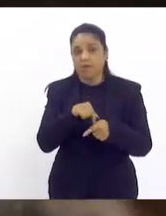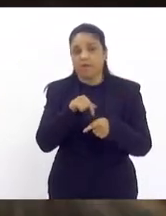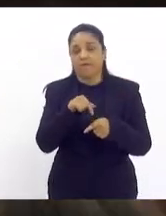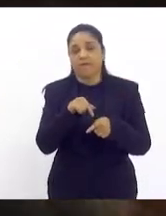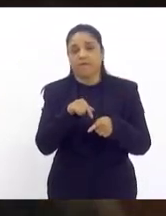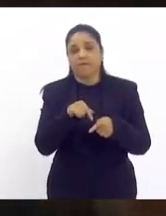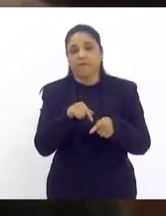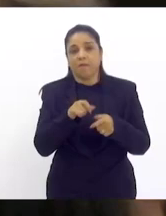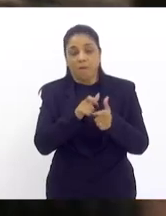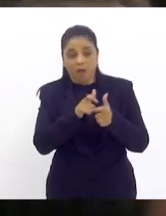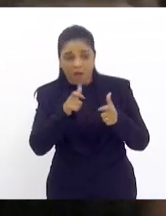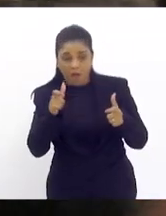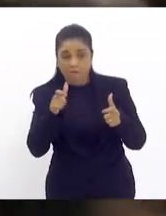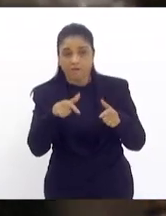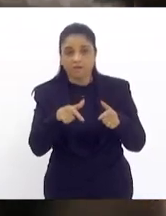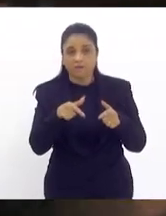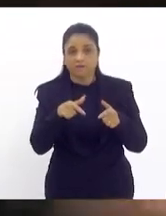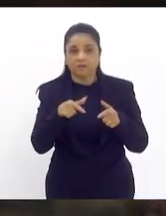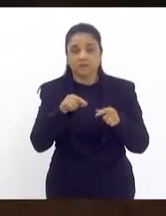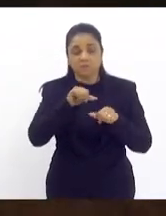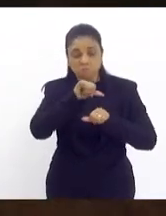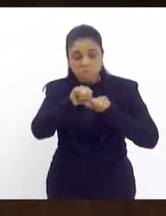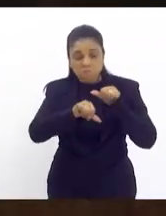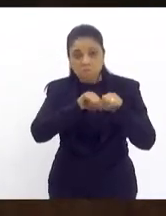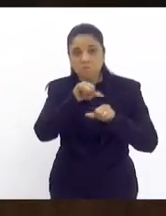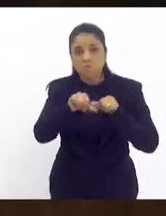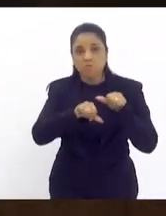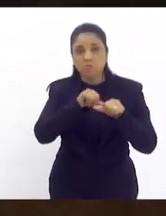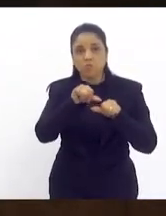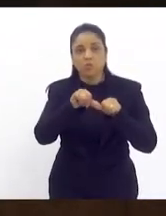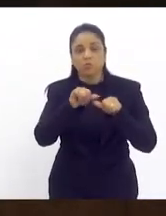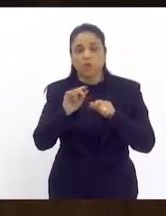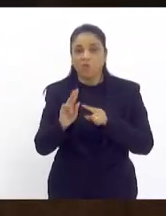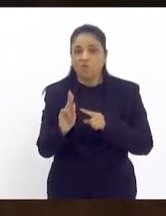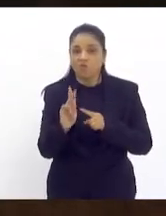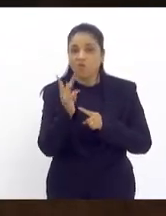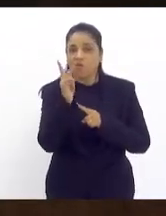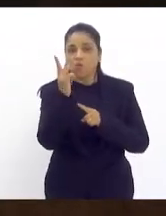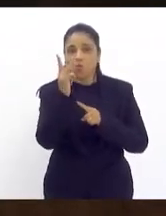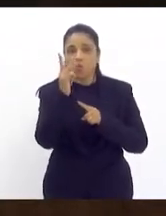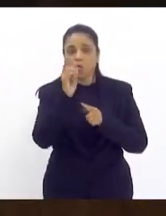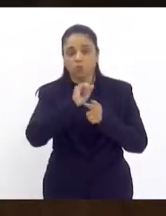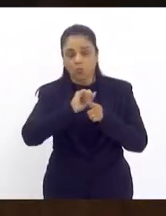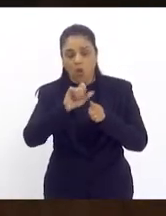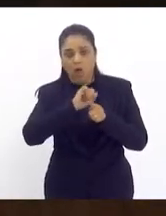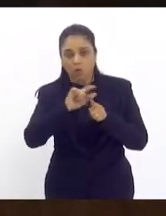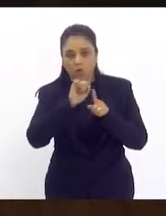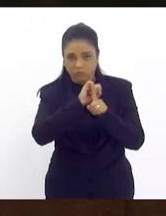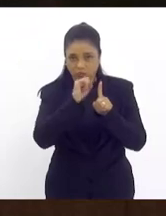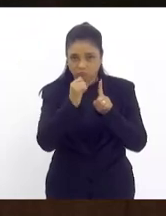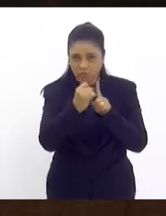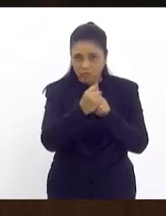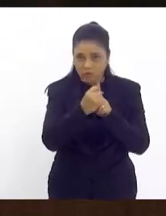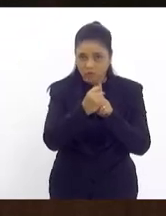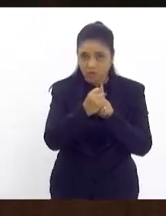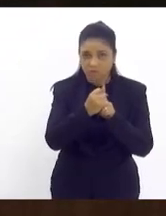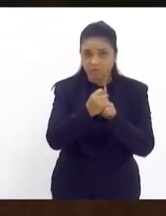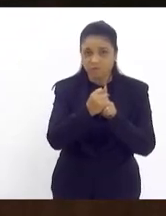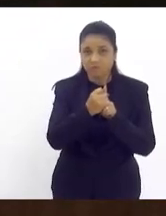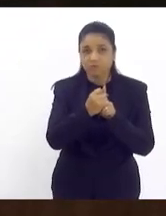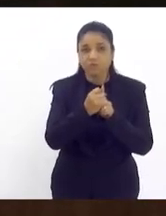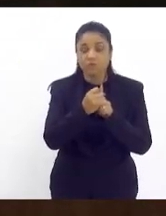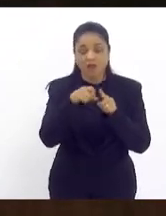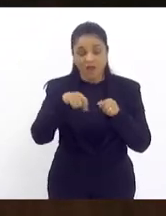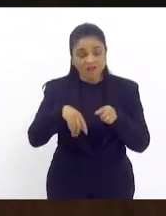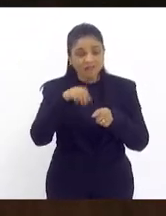aquele que prevê a alteração para recepção do valor do aluguel social seja completo